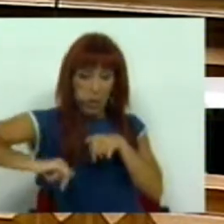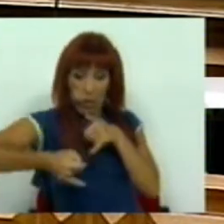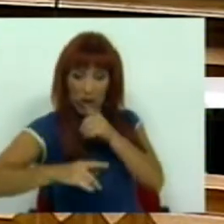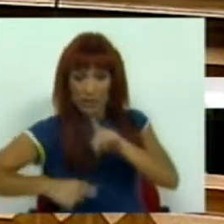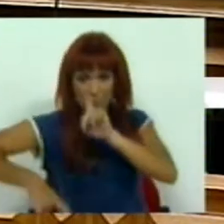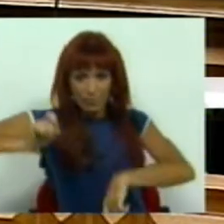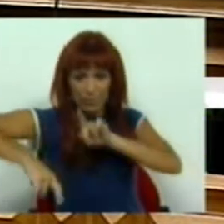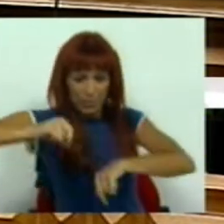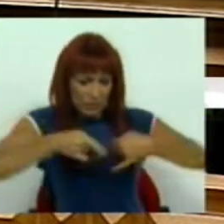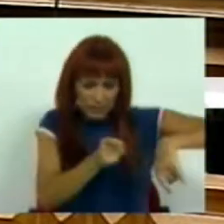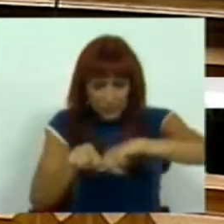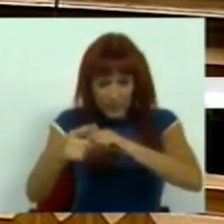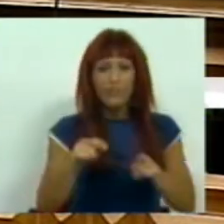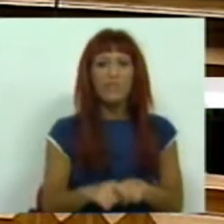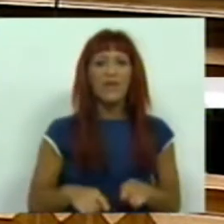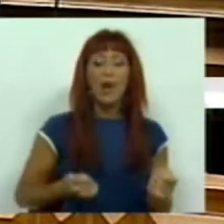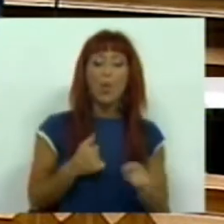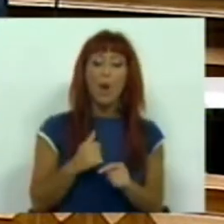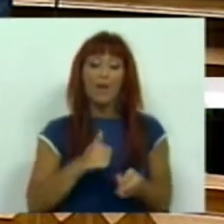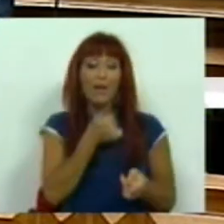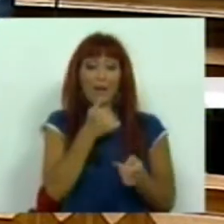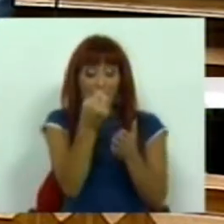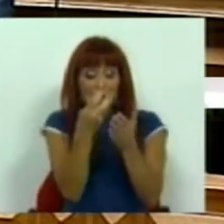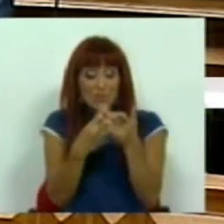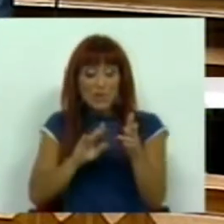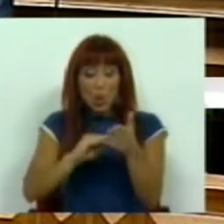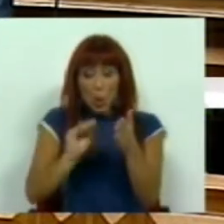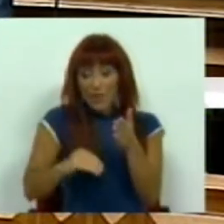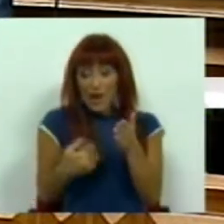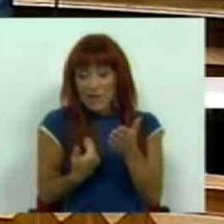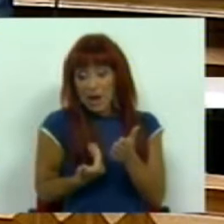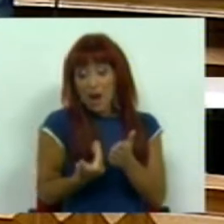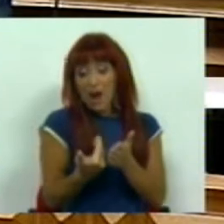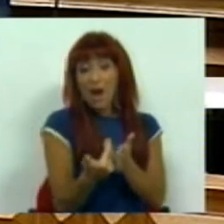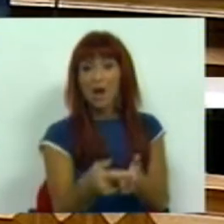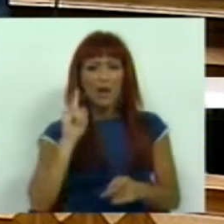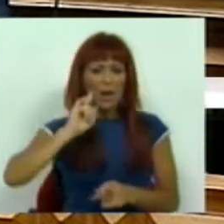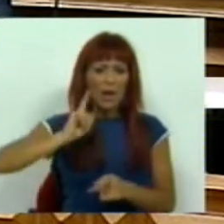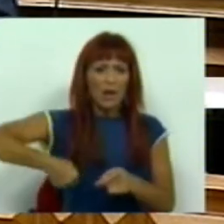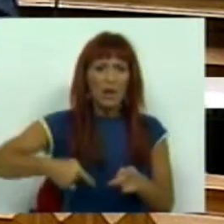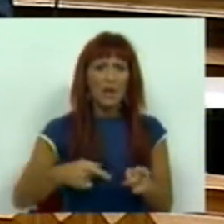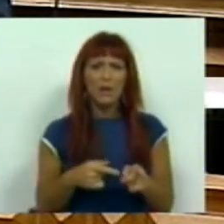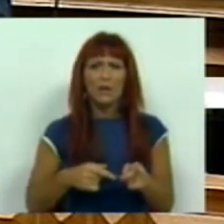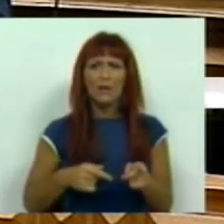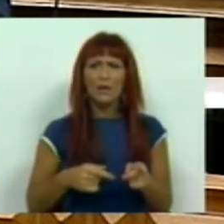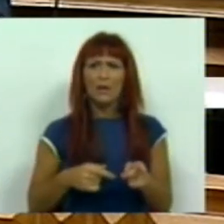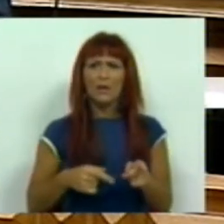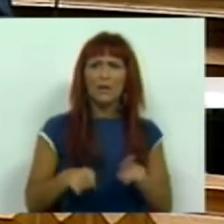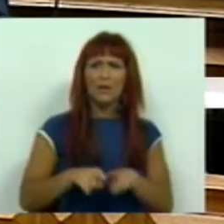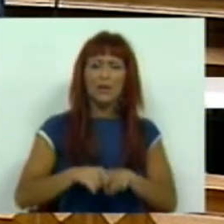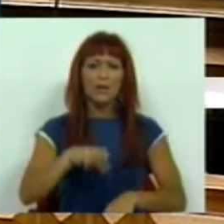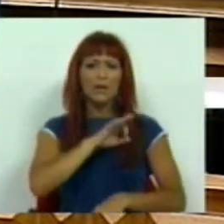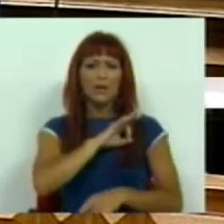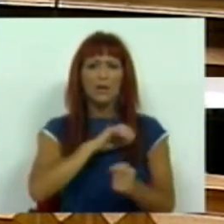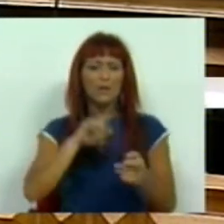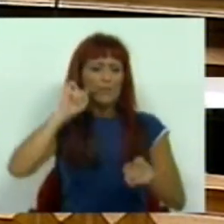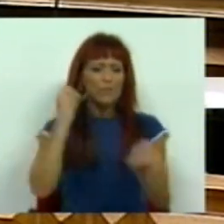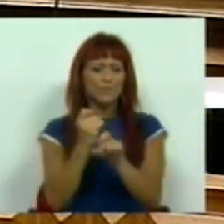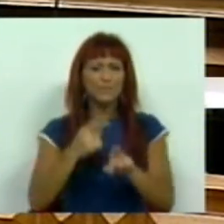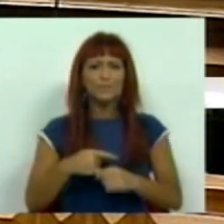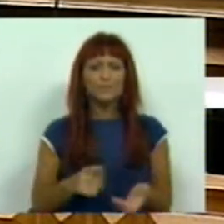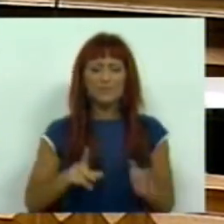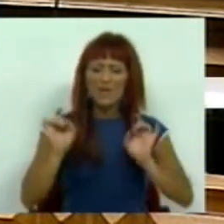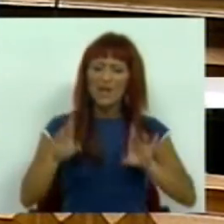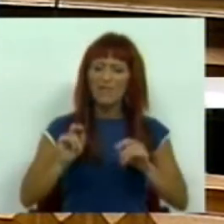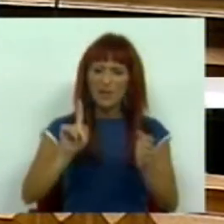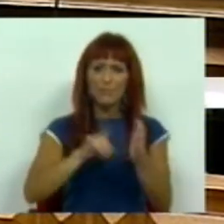Entre os dispositivos contratuais que vêm sendo utilizados, em violação dos seus requisitos, e com o fim de evitar uma